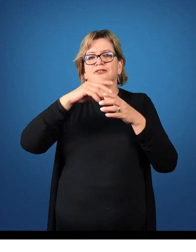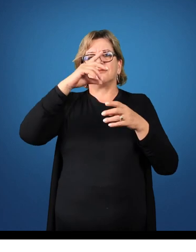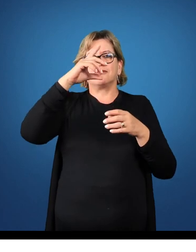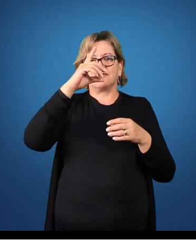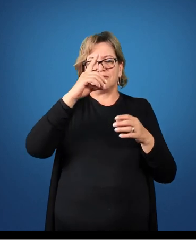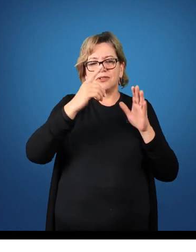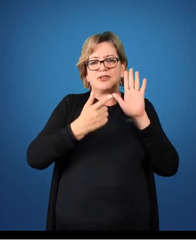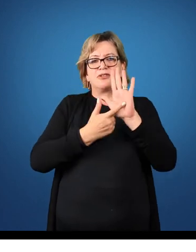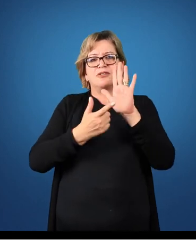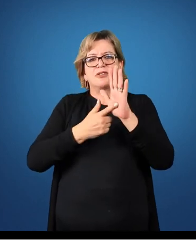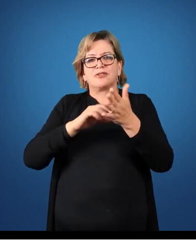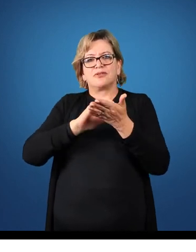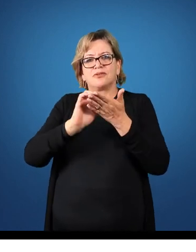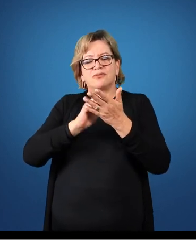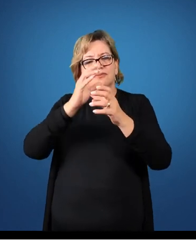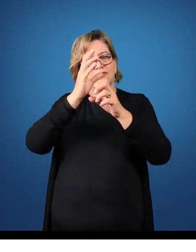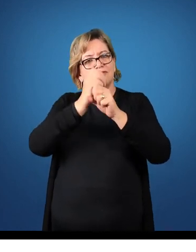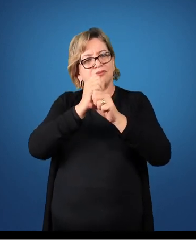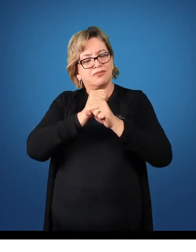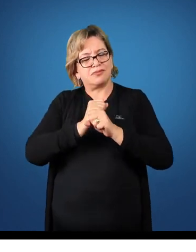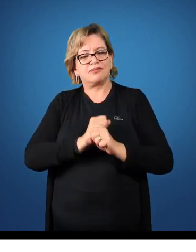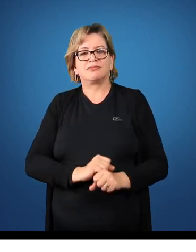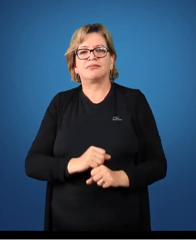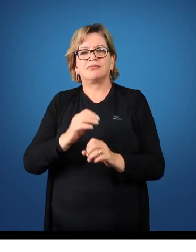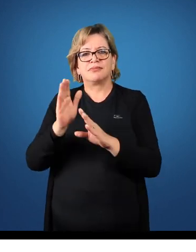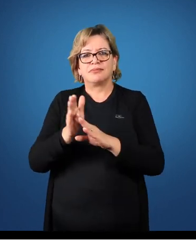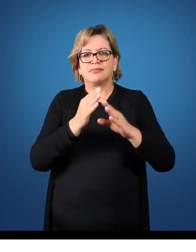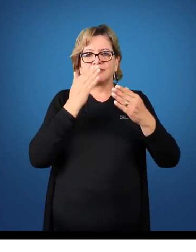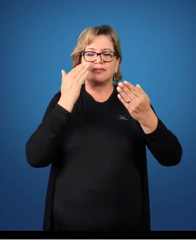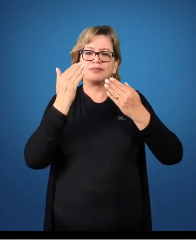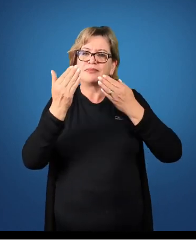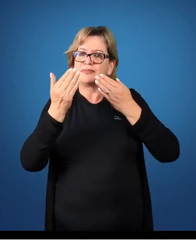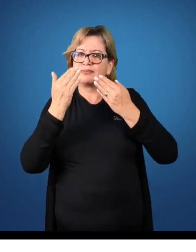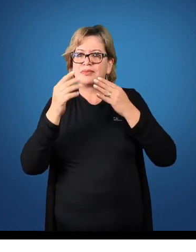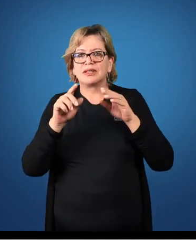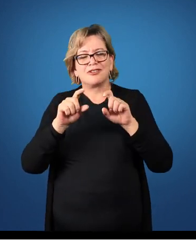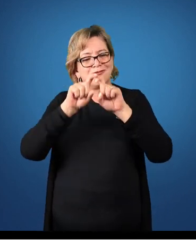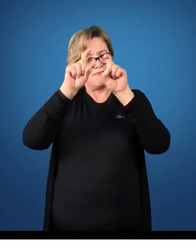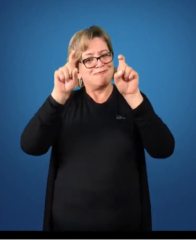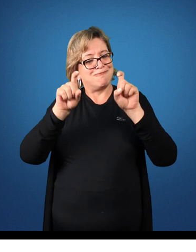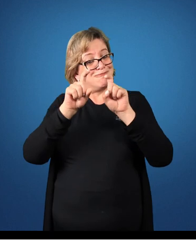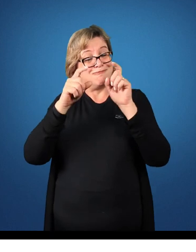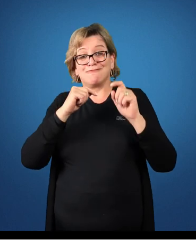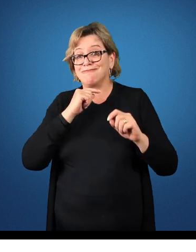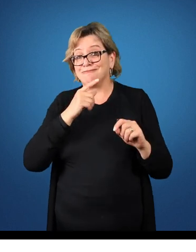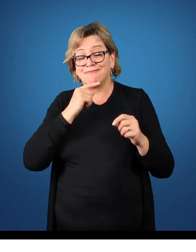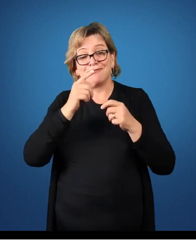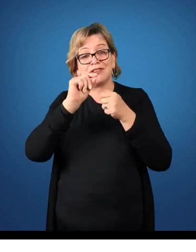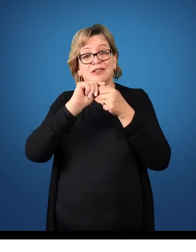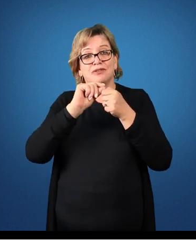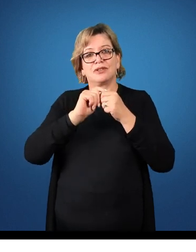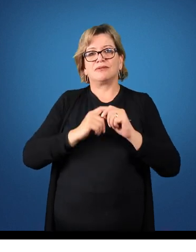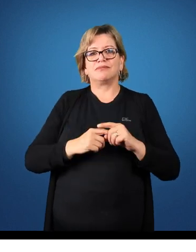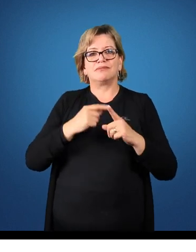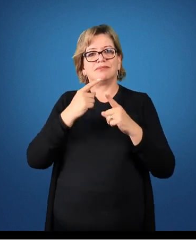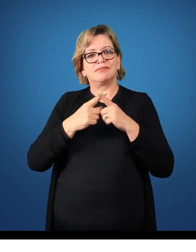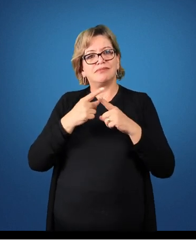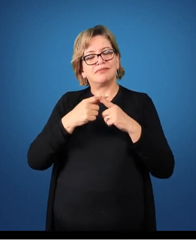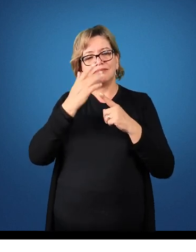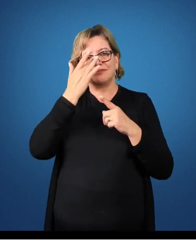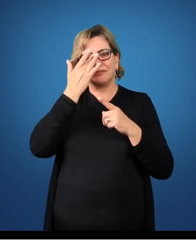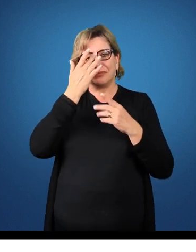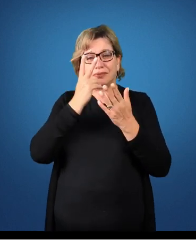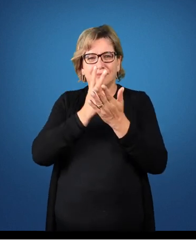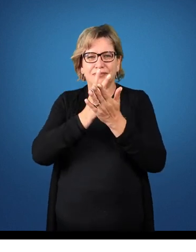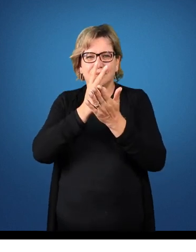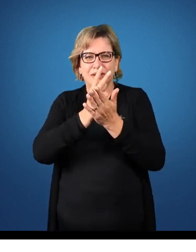contábeis. Esse tipo de análise, a informática ainda não pode fazer, porque ela está